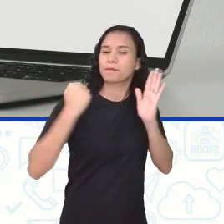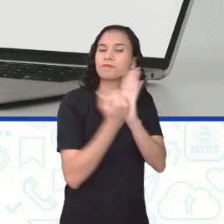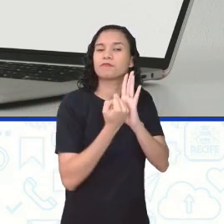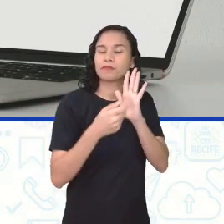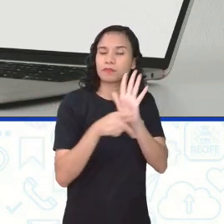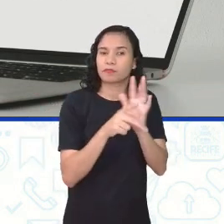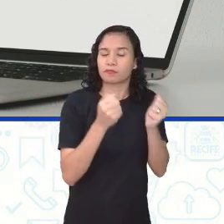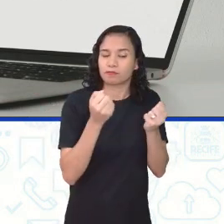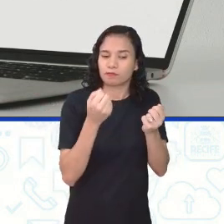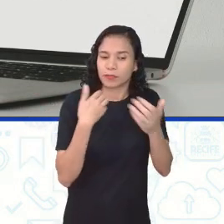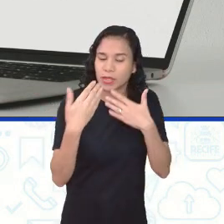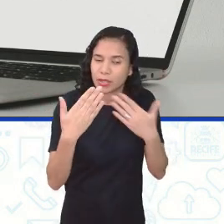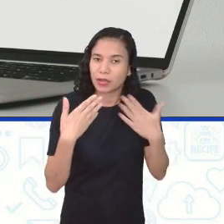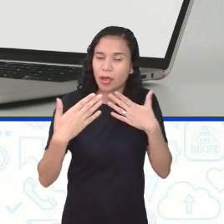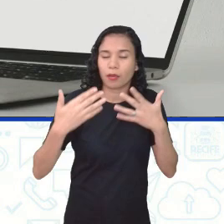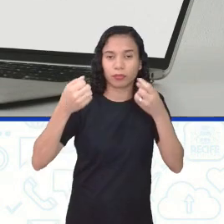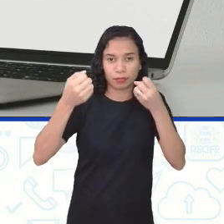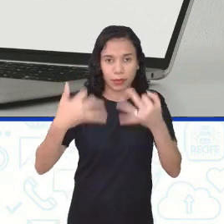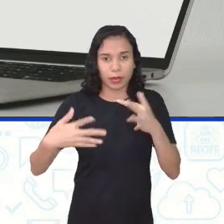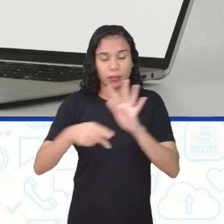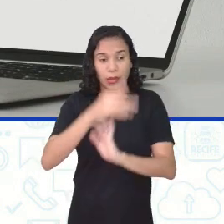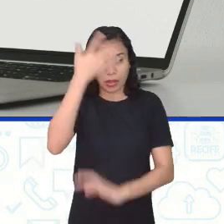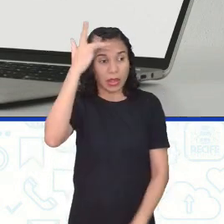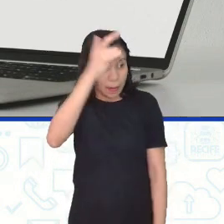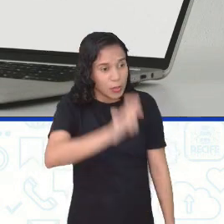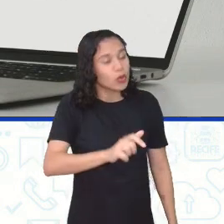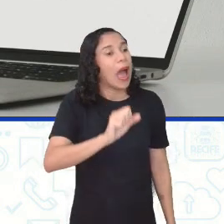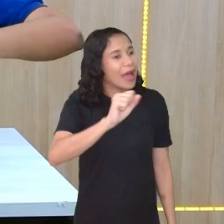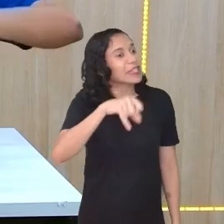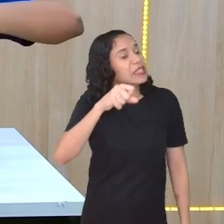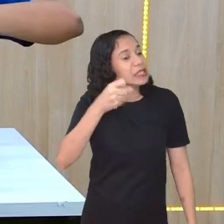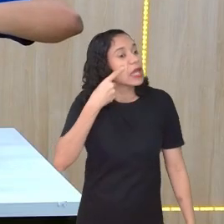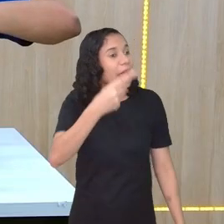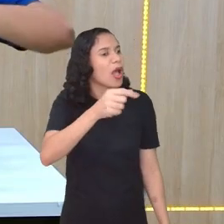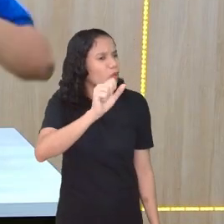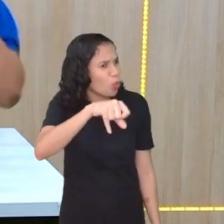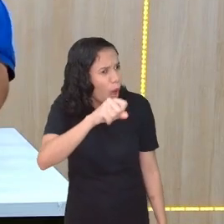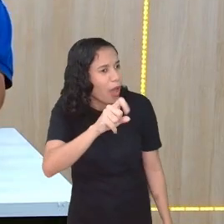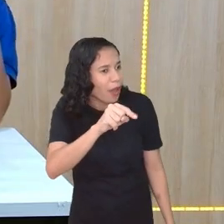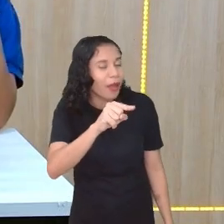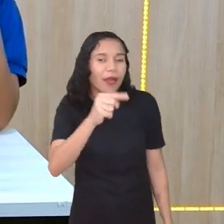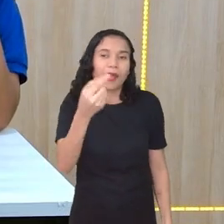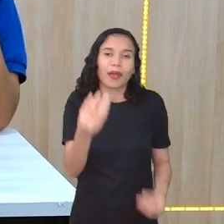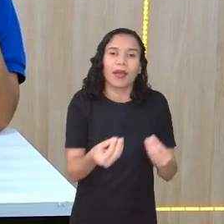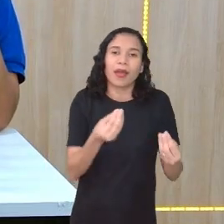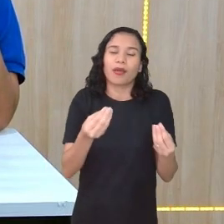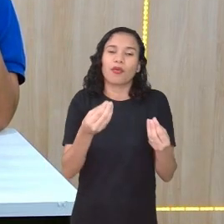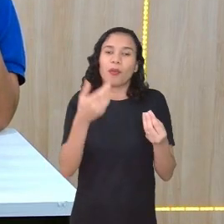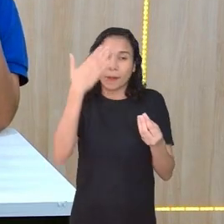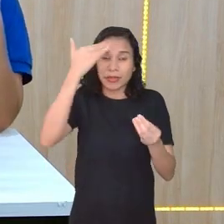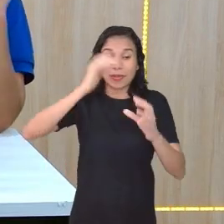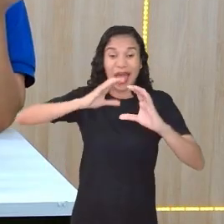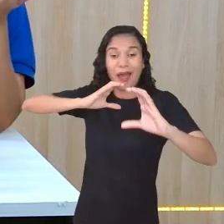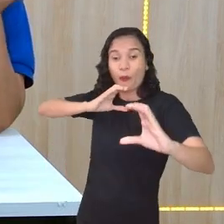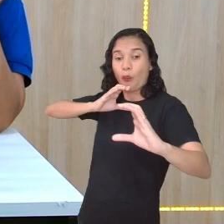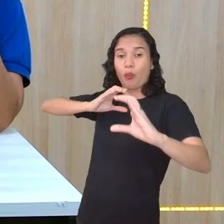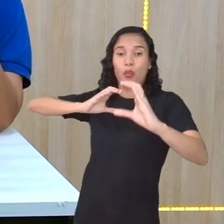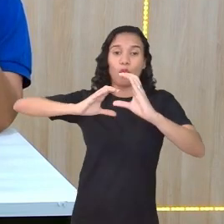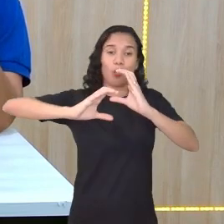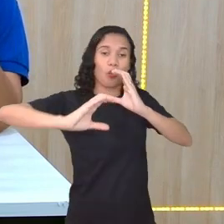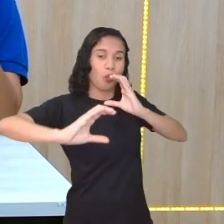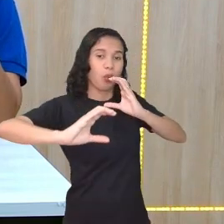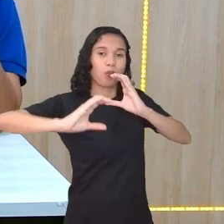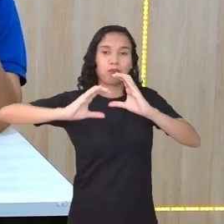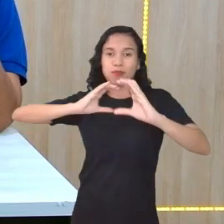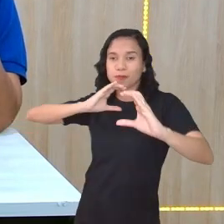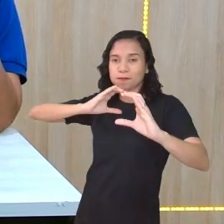sempre precisando que o outro confirme que está te ouvindo. Que é também uma confirmação do canal, né? Isso. Função fática